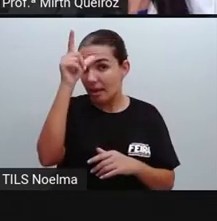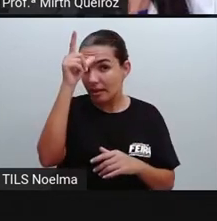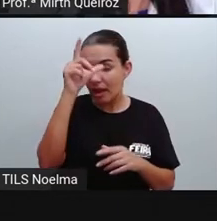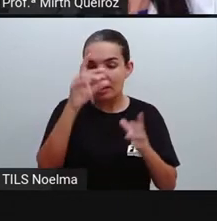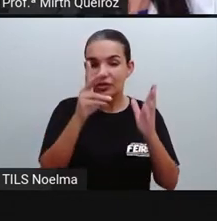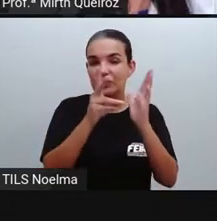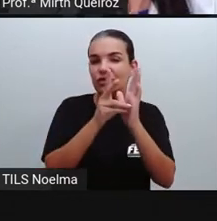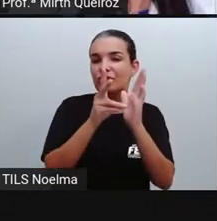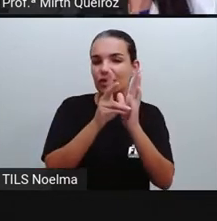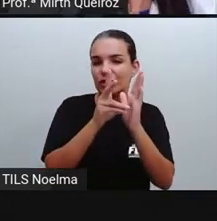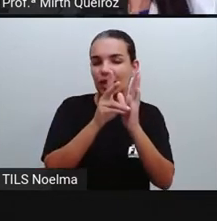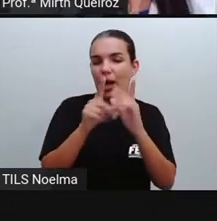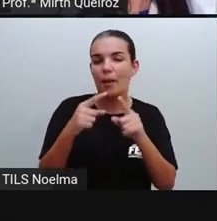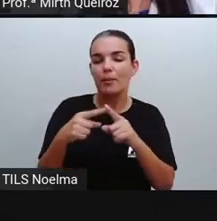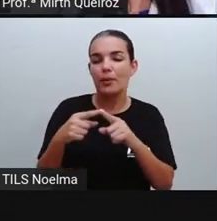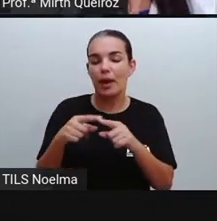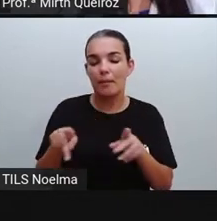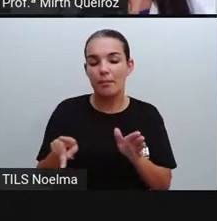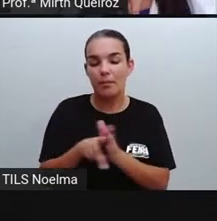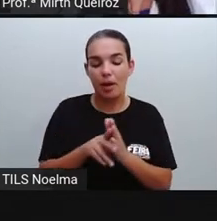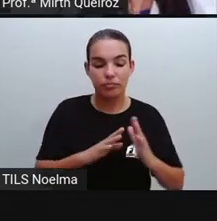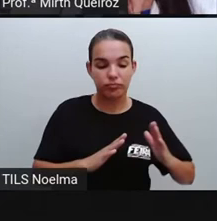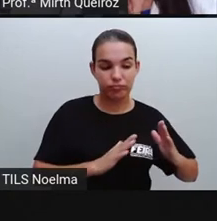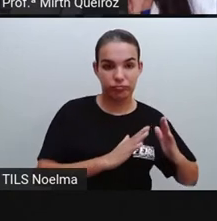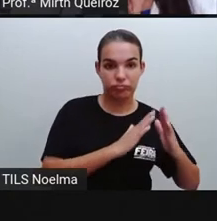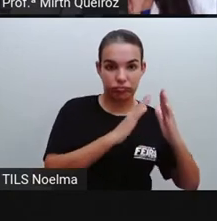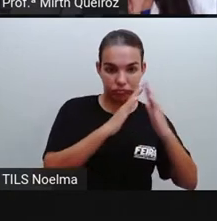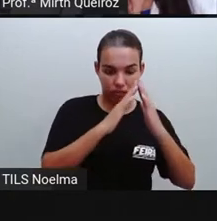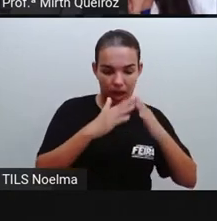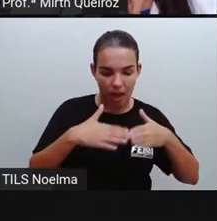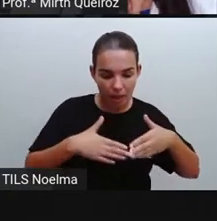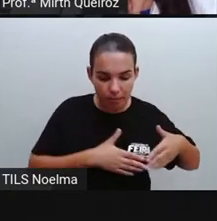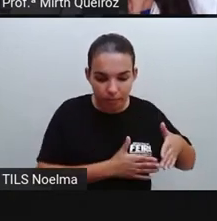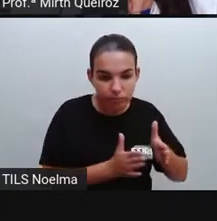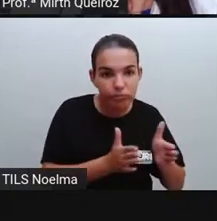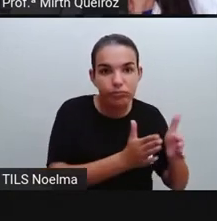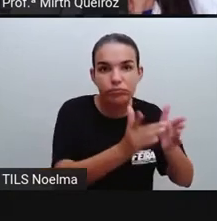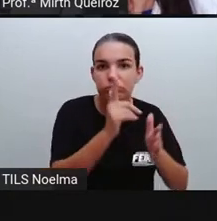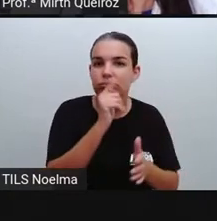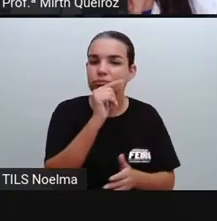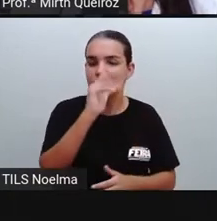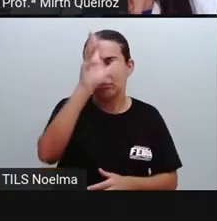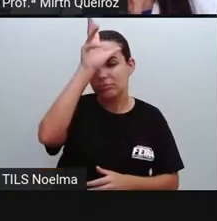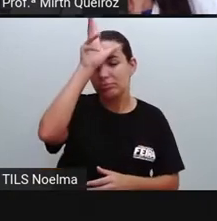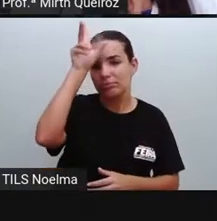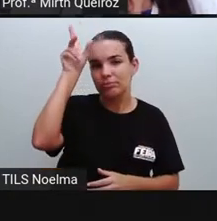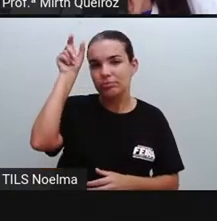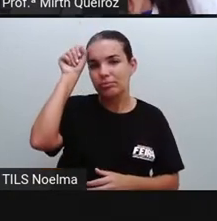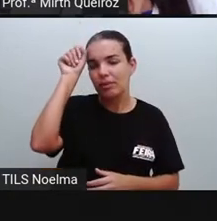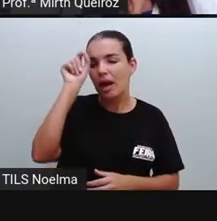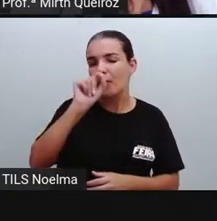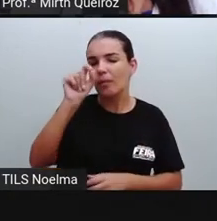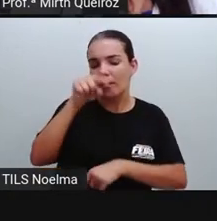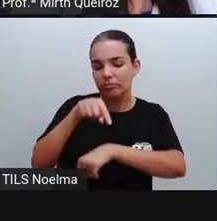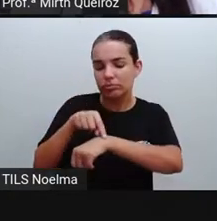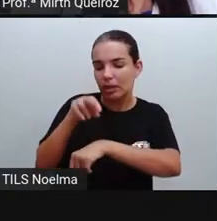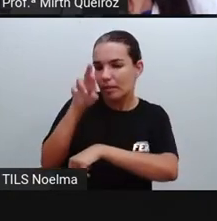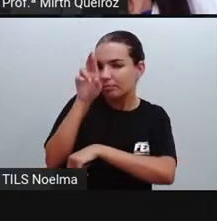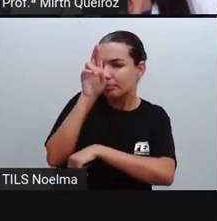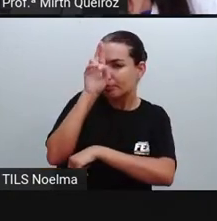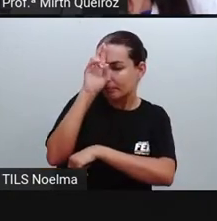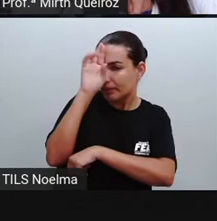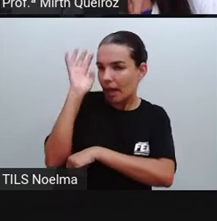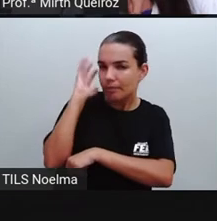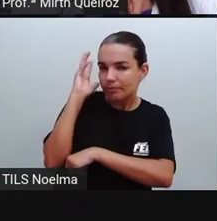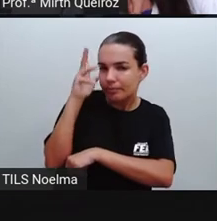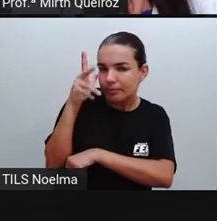o habitante encantado que vai habitar aí o rio Amazonas. E, à meia-noite, ele vai se transformar como um homem, né? As